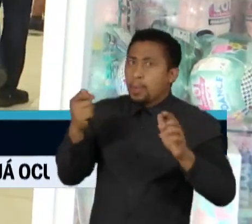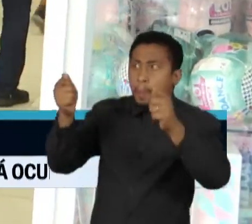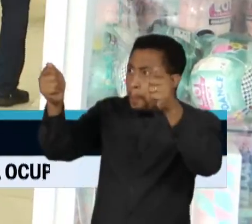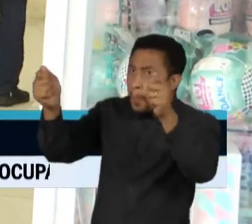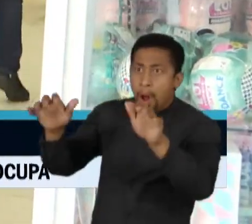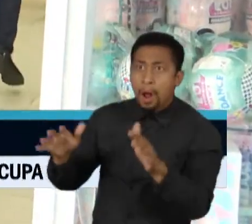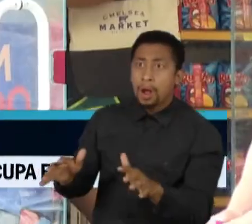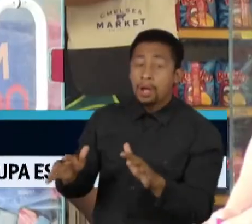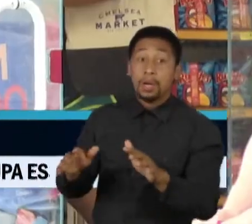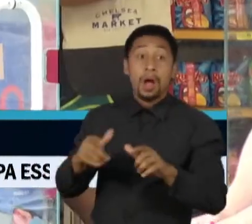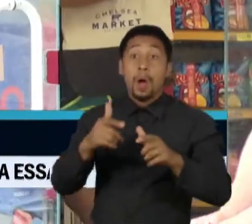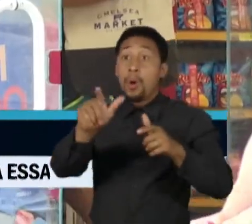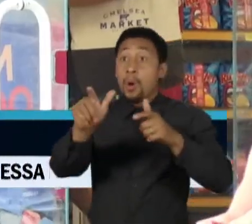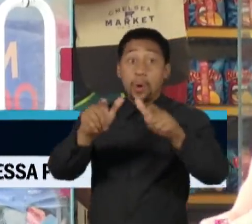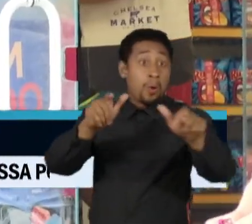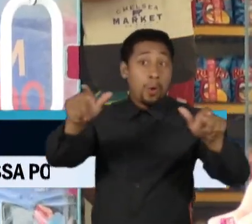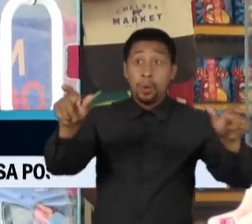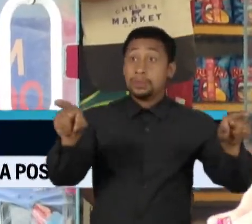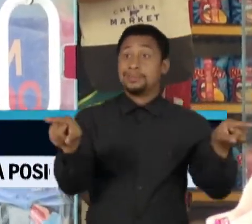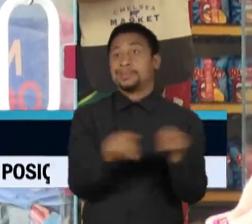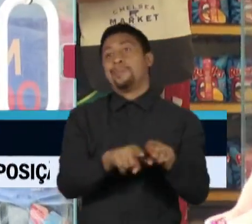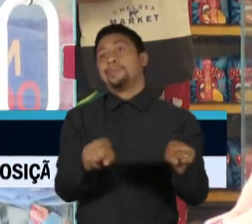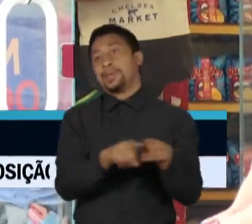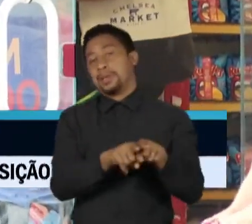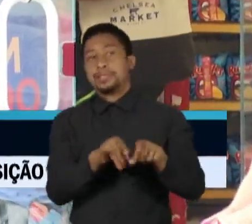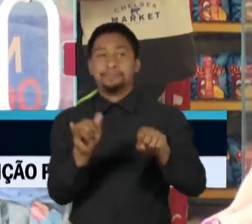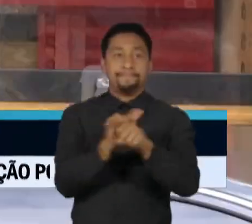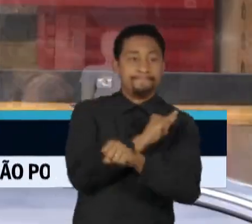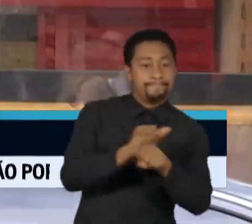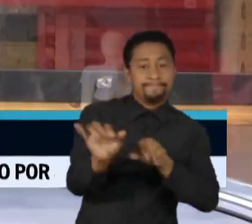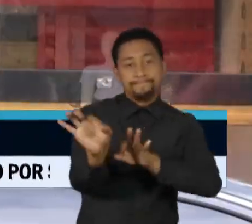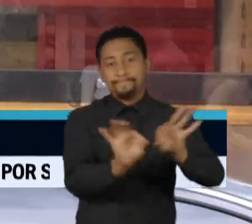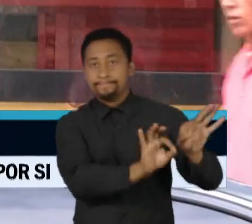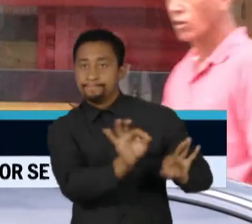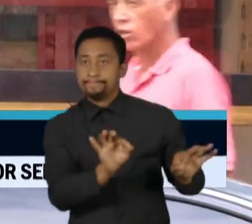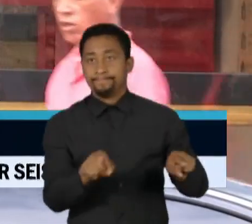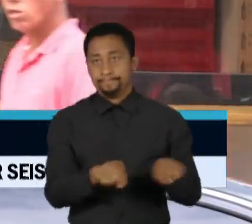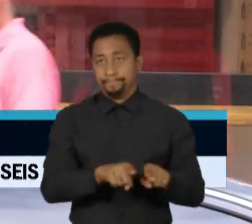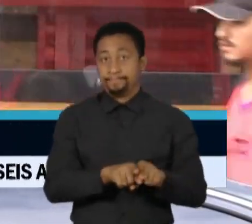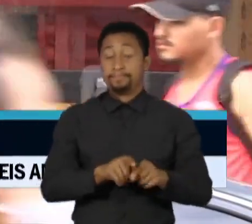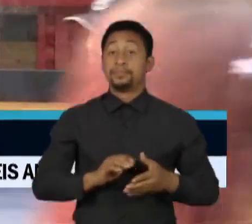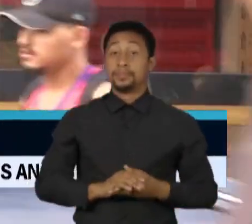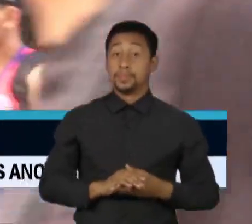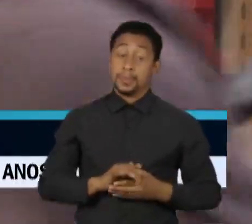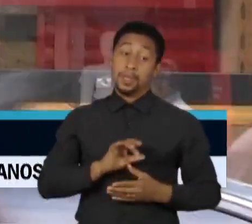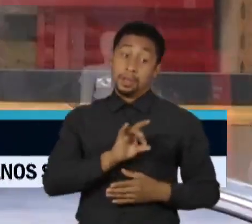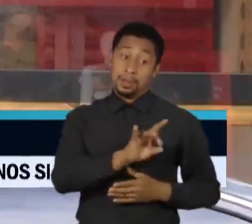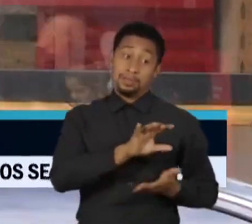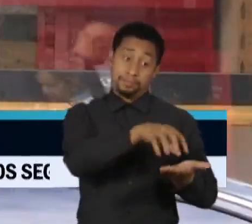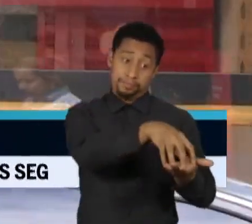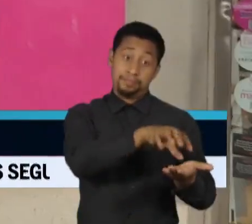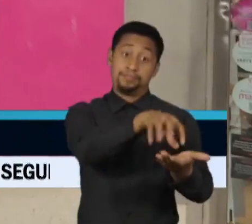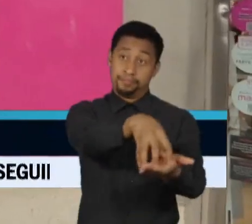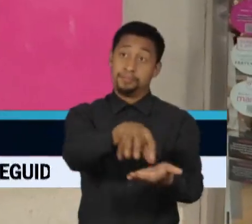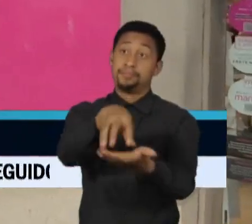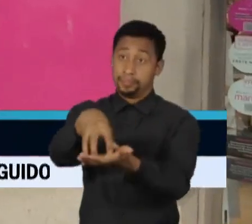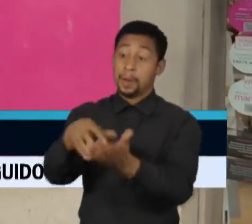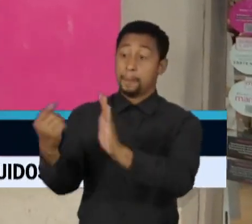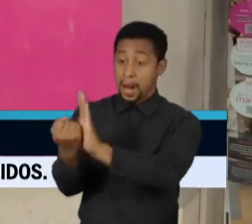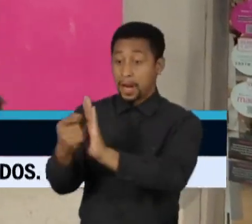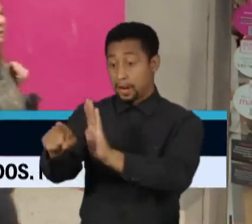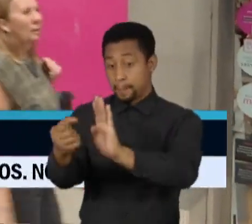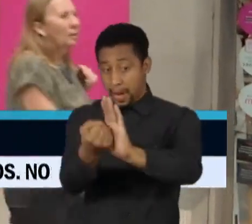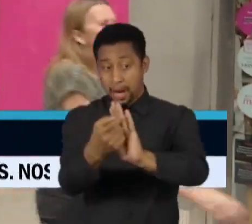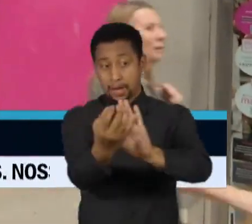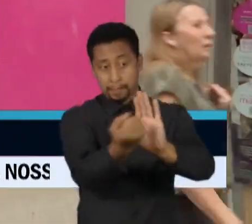tendem a fazer essa movimentação de reorganização. Cada rede tem seus problemas específicos, mas há